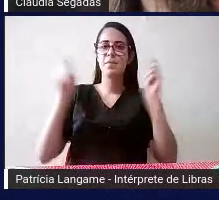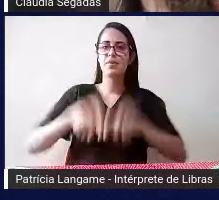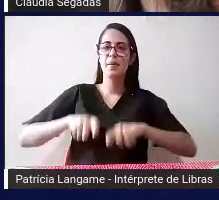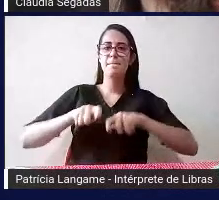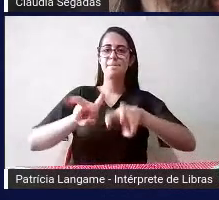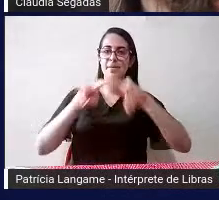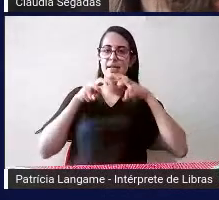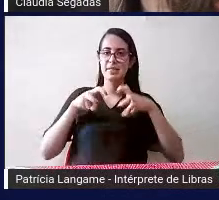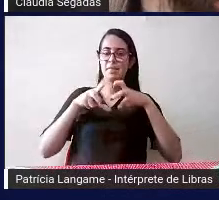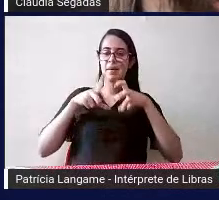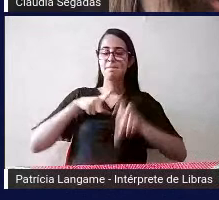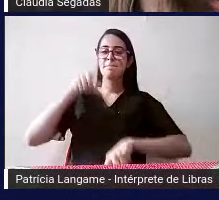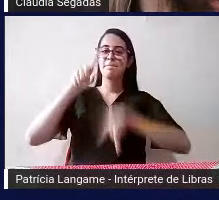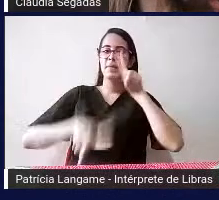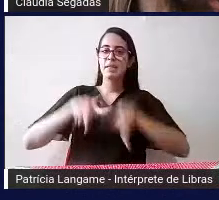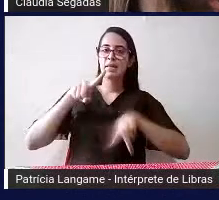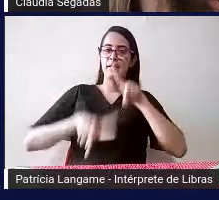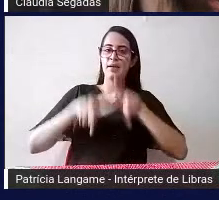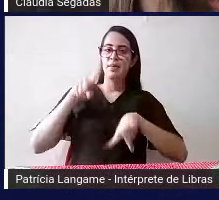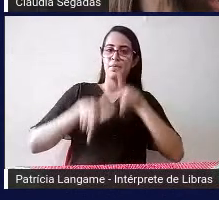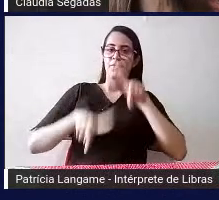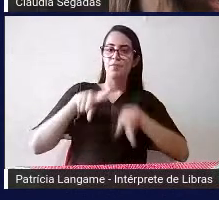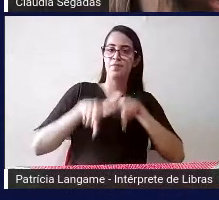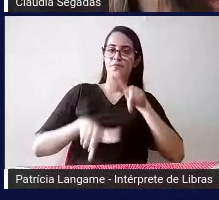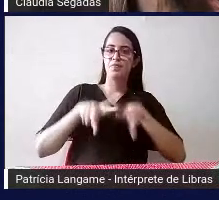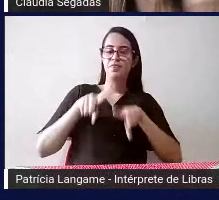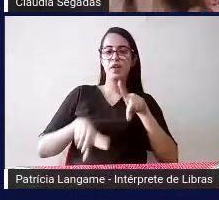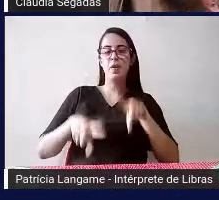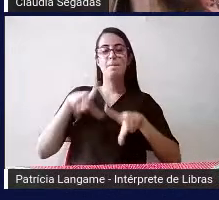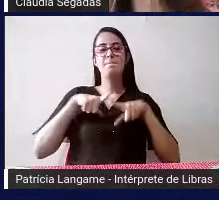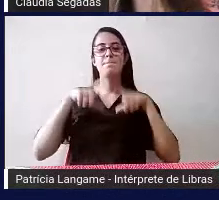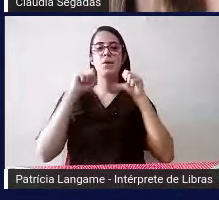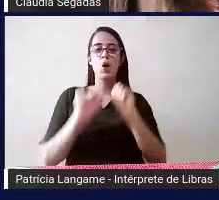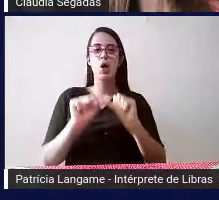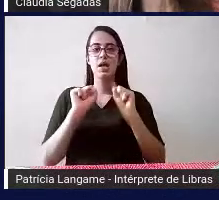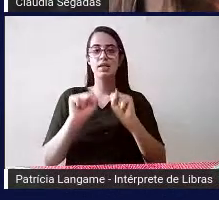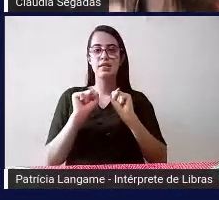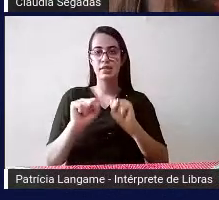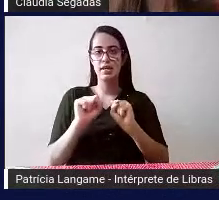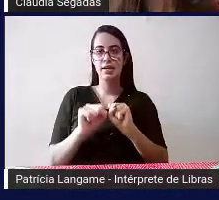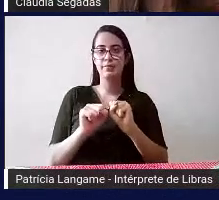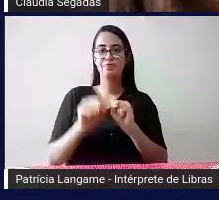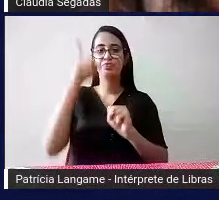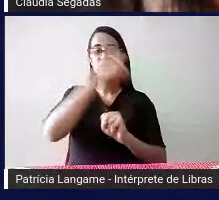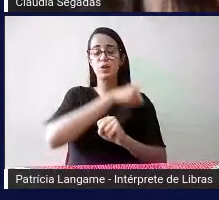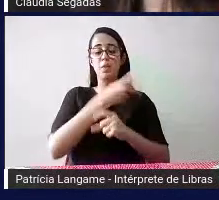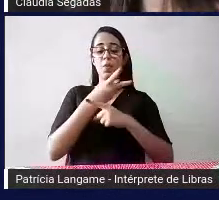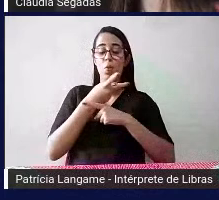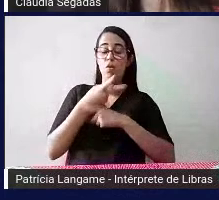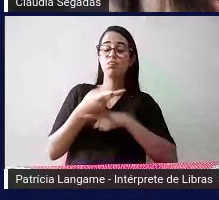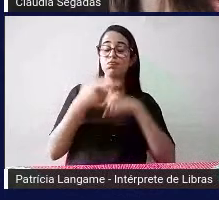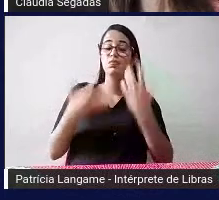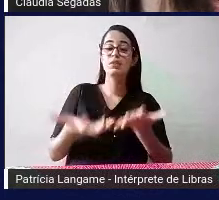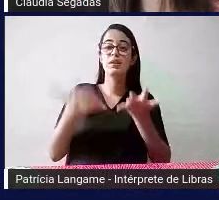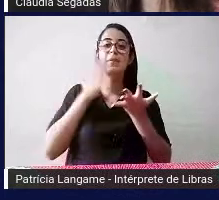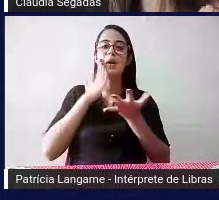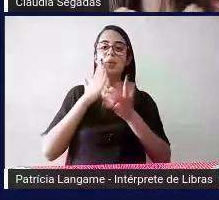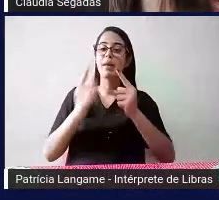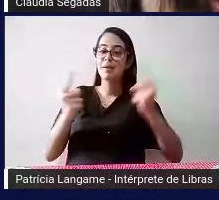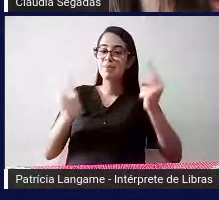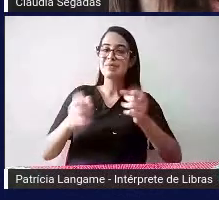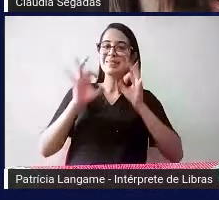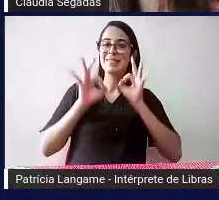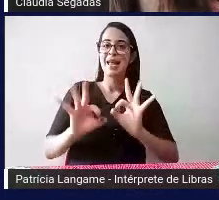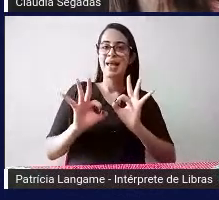o material espalhado grande sobre a mesa pode ser difícil então procurar o tamanho adequado a significação